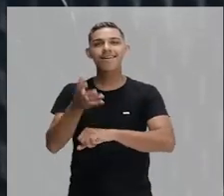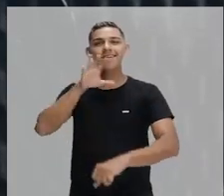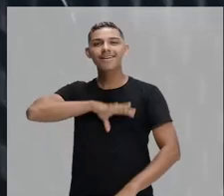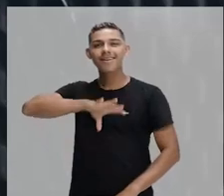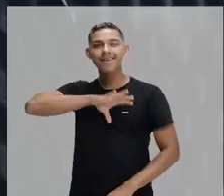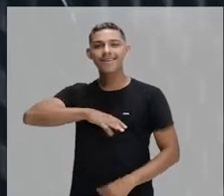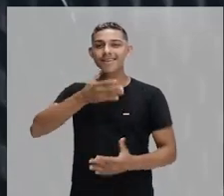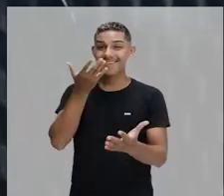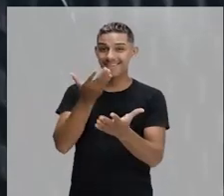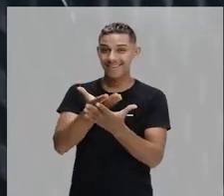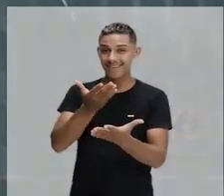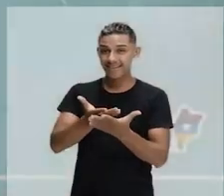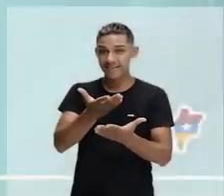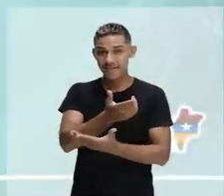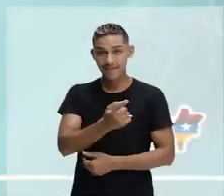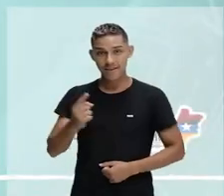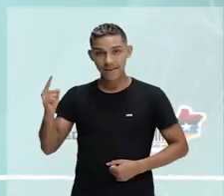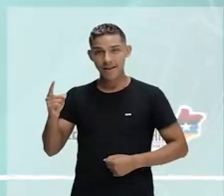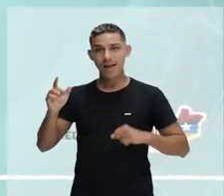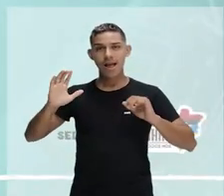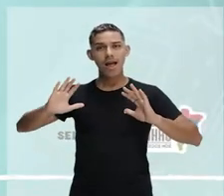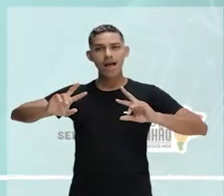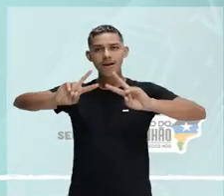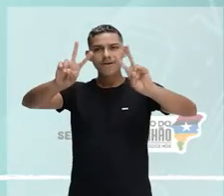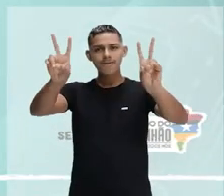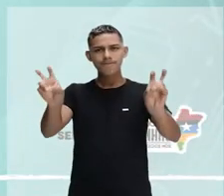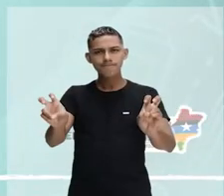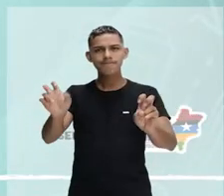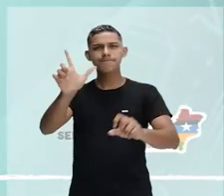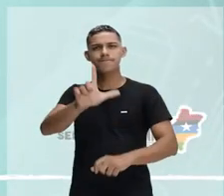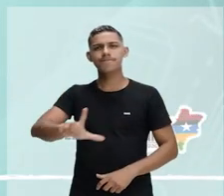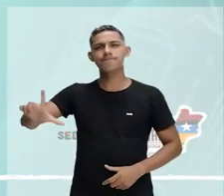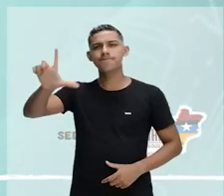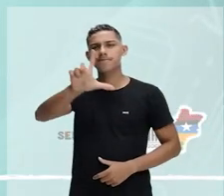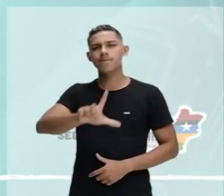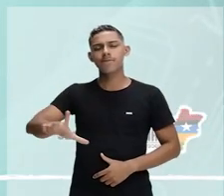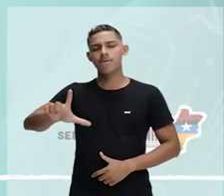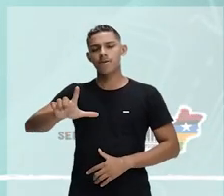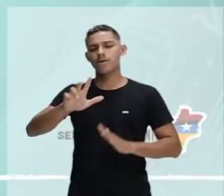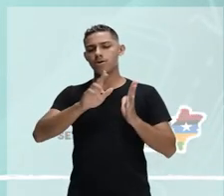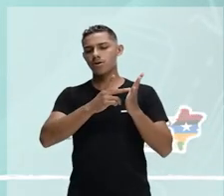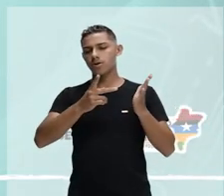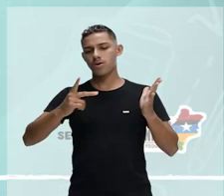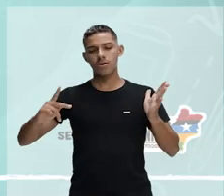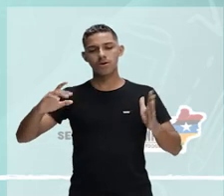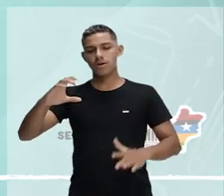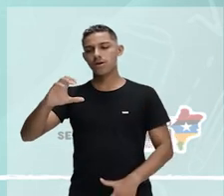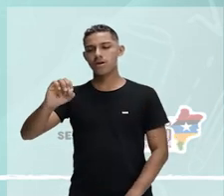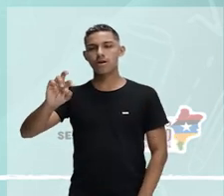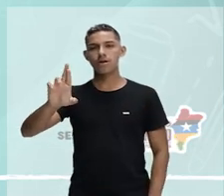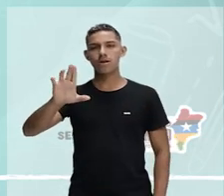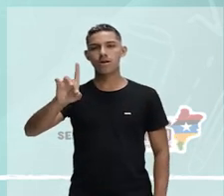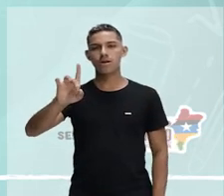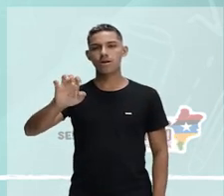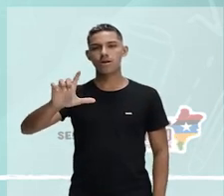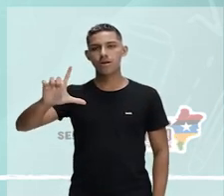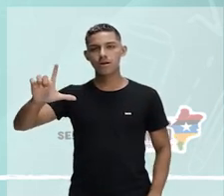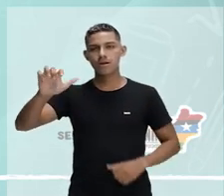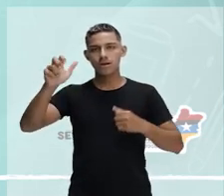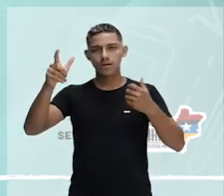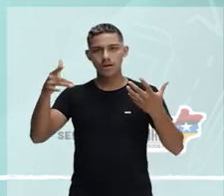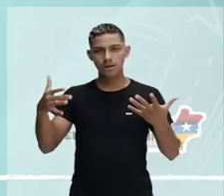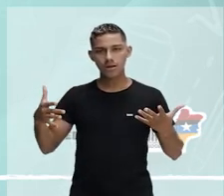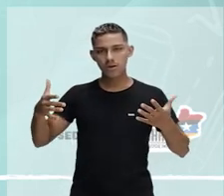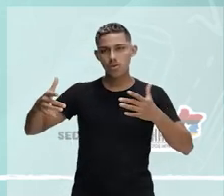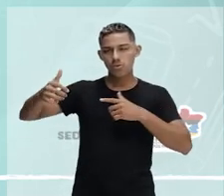Na aula de hoje é a nossa última aula sobre literatura de cordel. Nós vamos fazer análise e interpretação de alguns